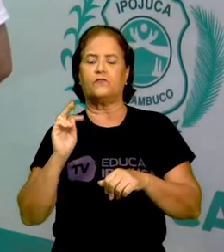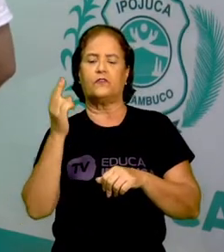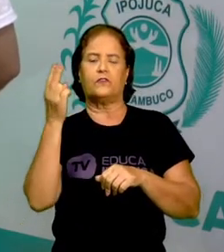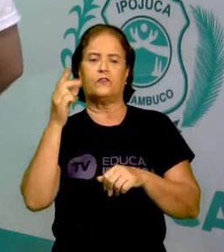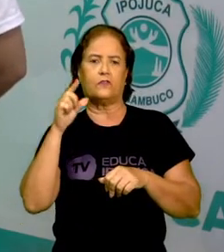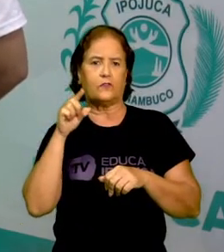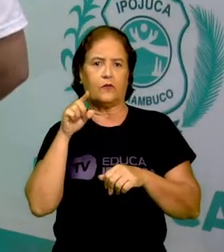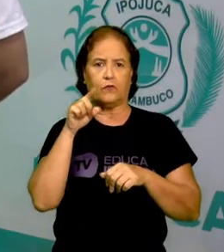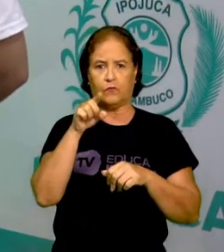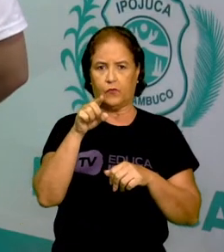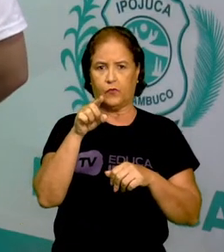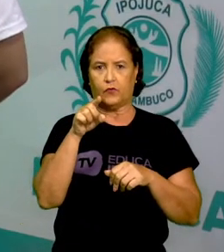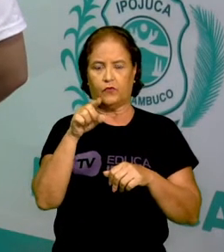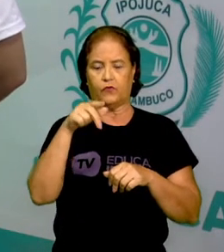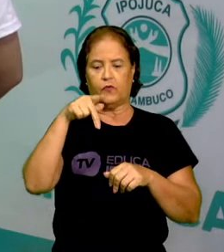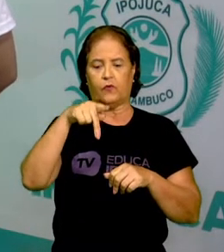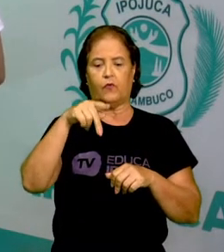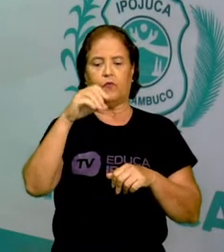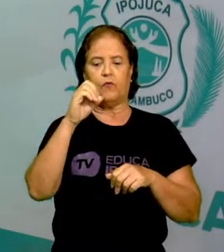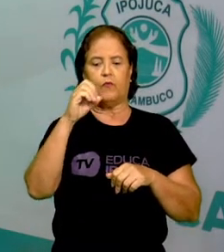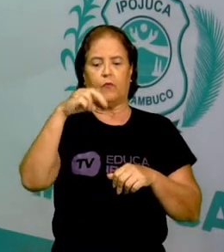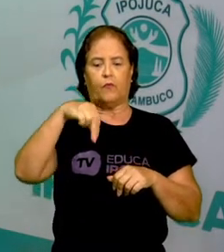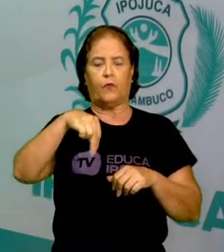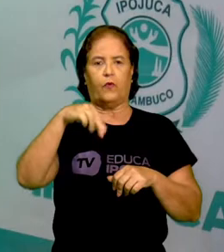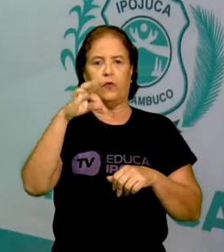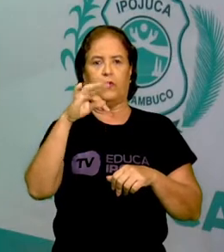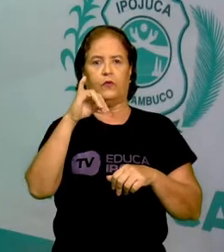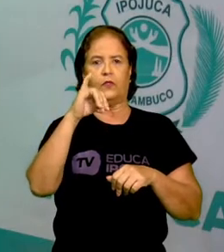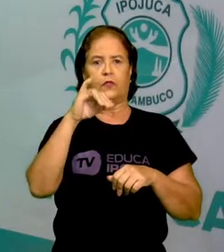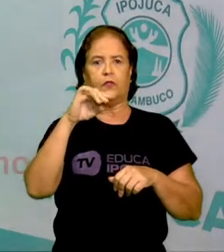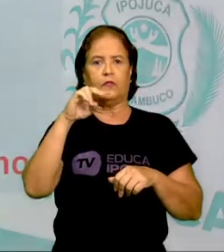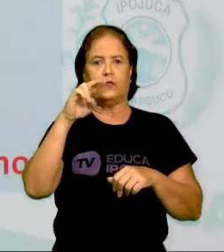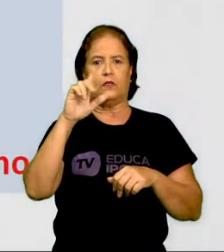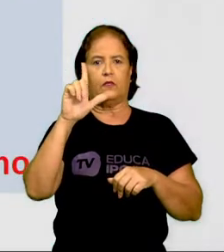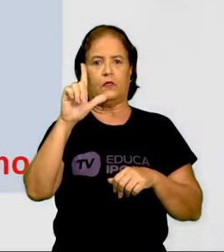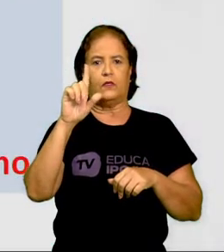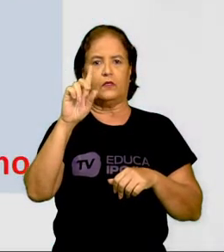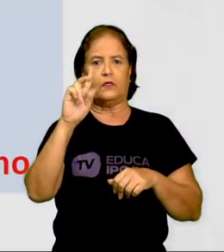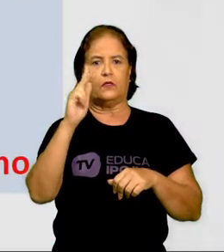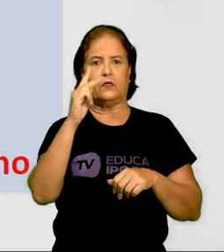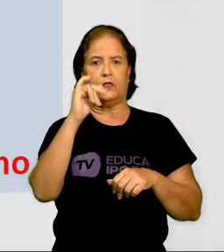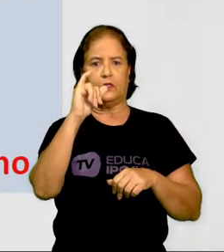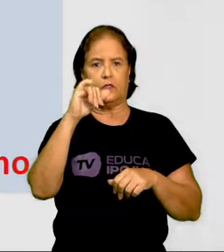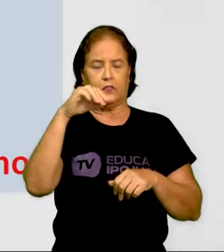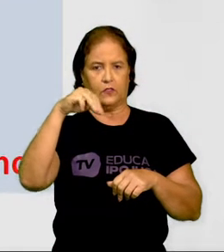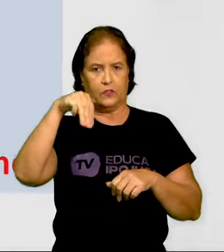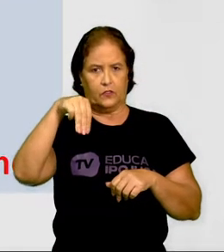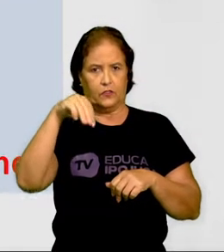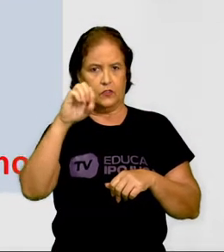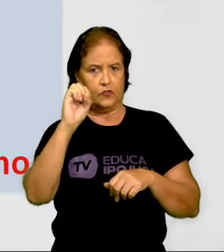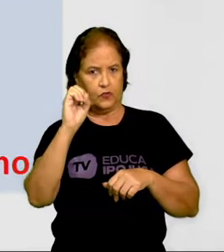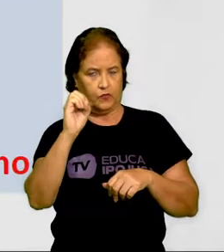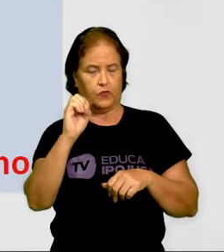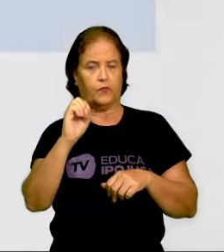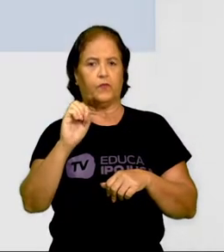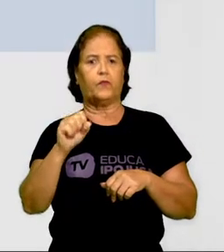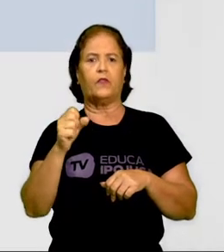o pontilismo. Então, observe aqui, crianças, esta imagem. Legal, né?